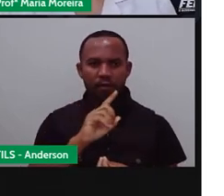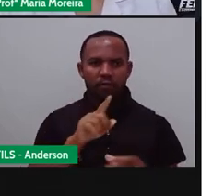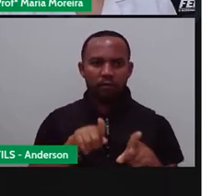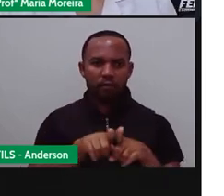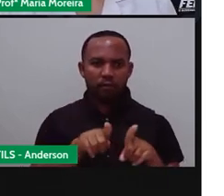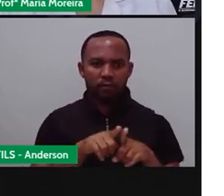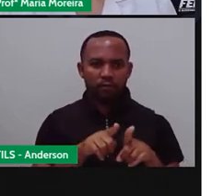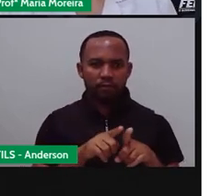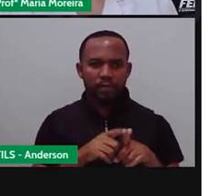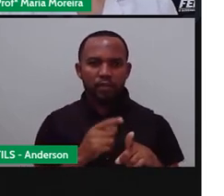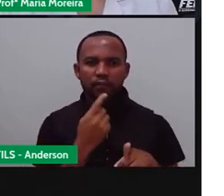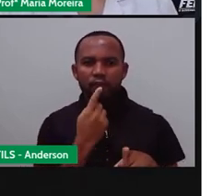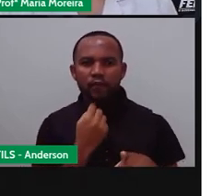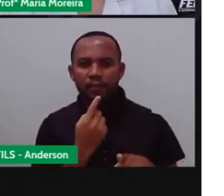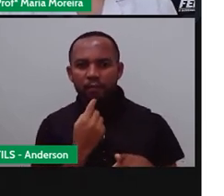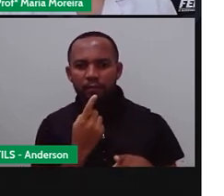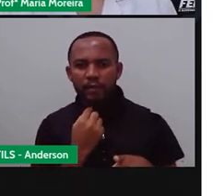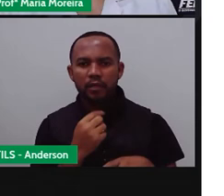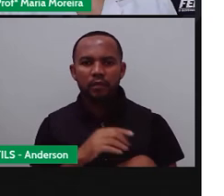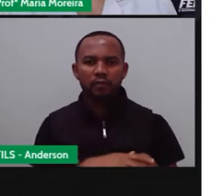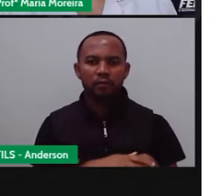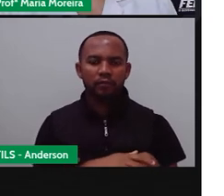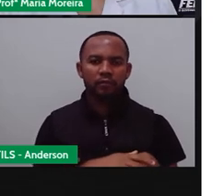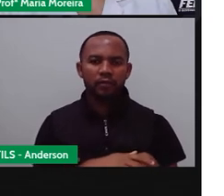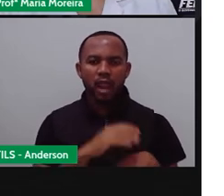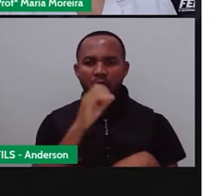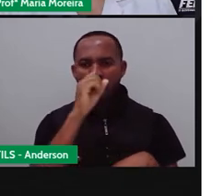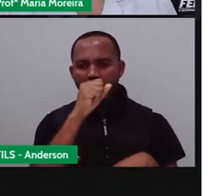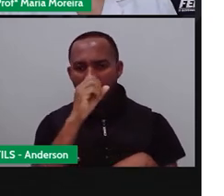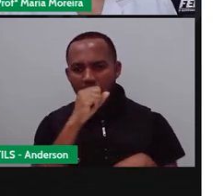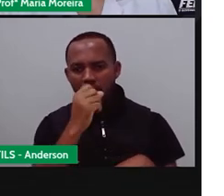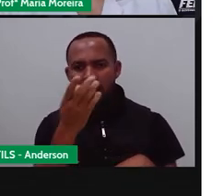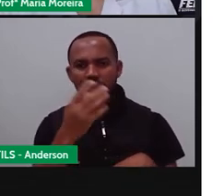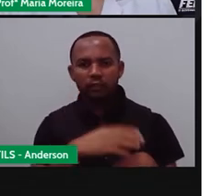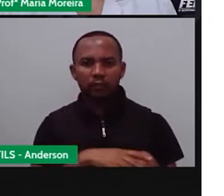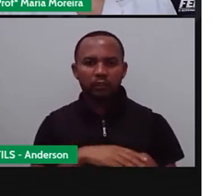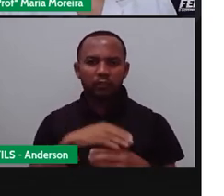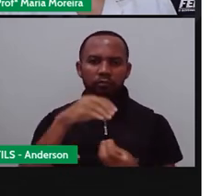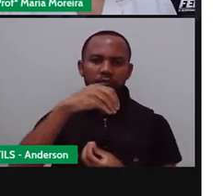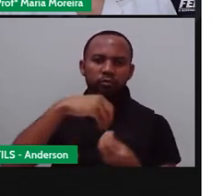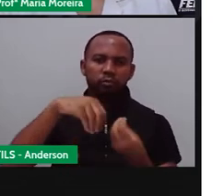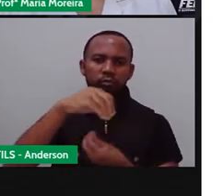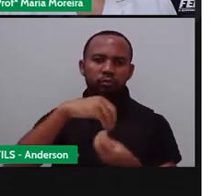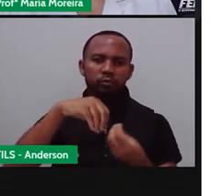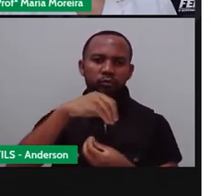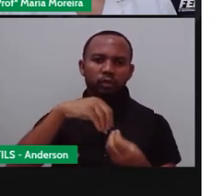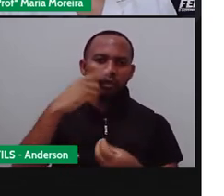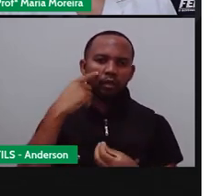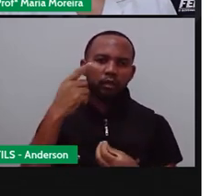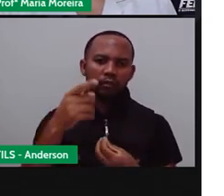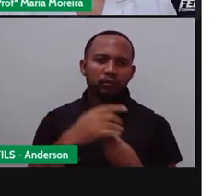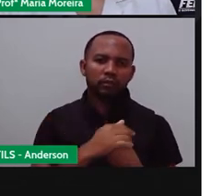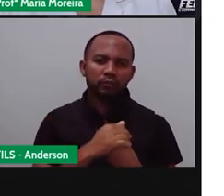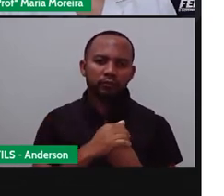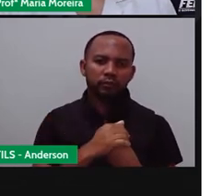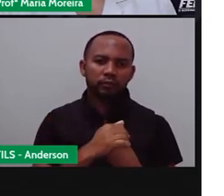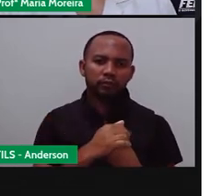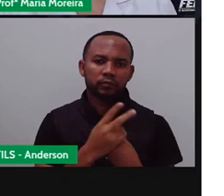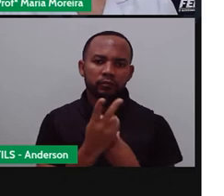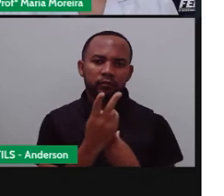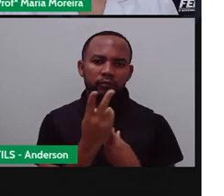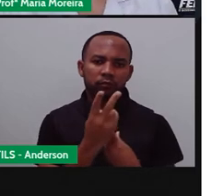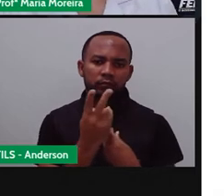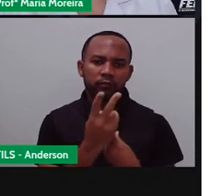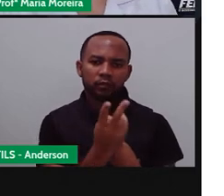quê? laranja. O azul com o amarelo, vamos ter o quê? O verde. O vermelho com o azul, vamos ter aqui